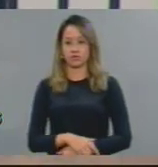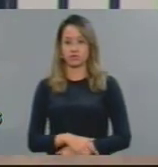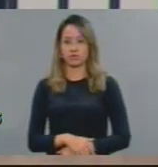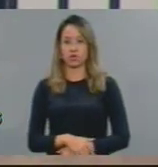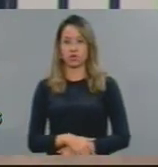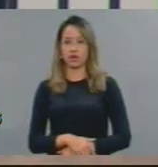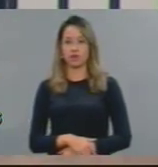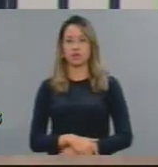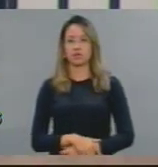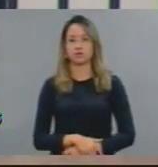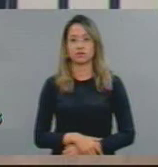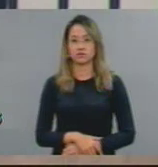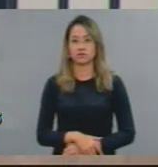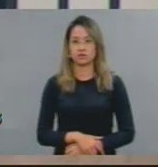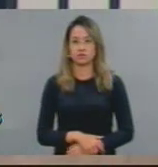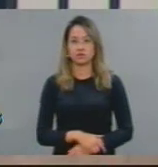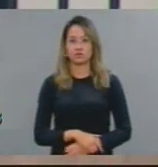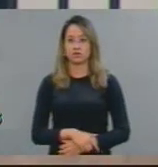segundo expediente.